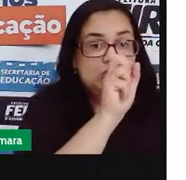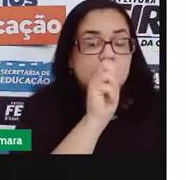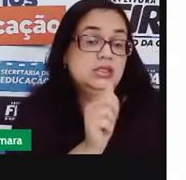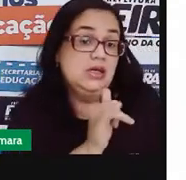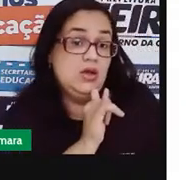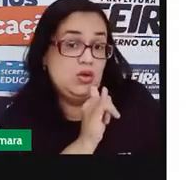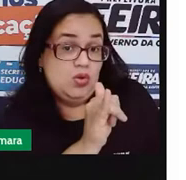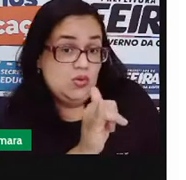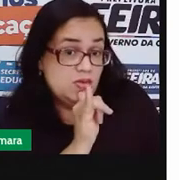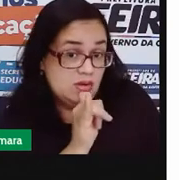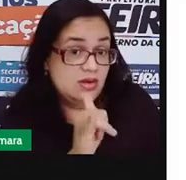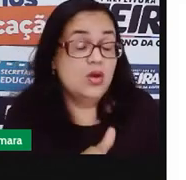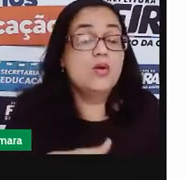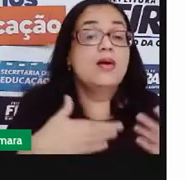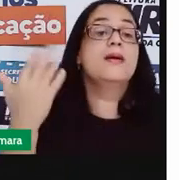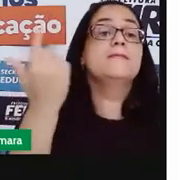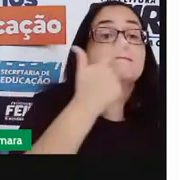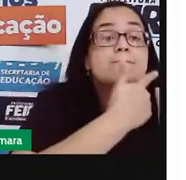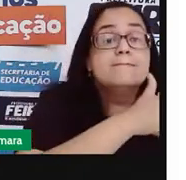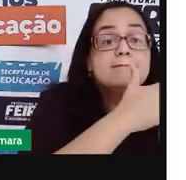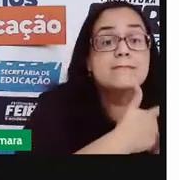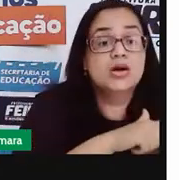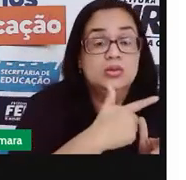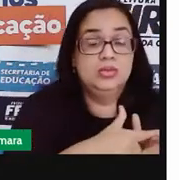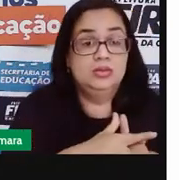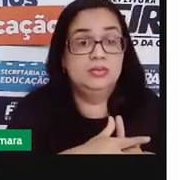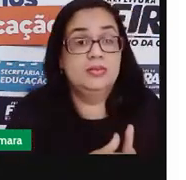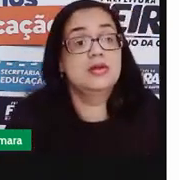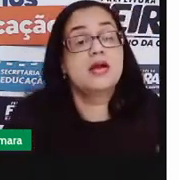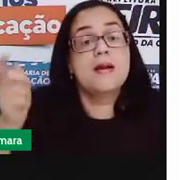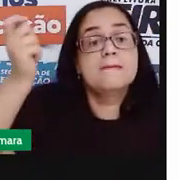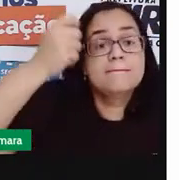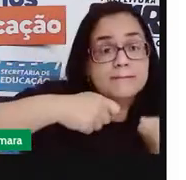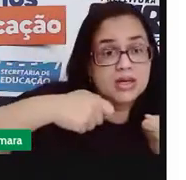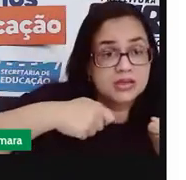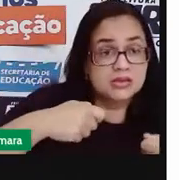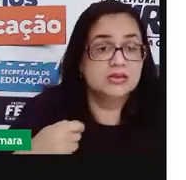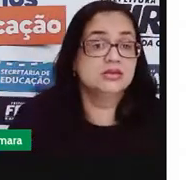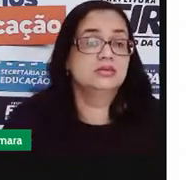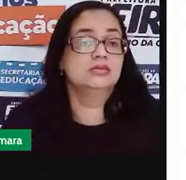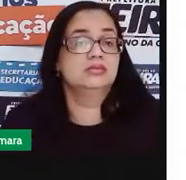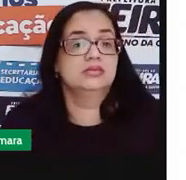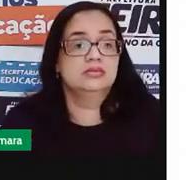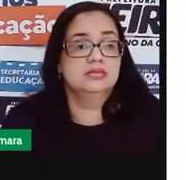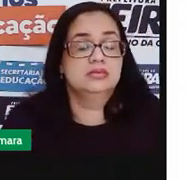para solucionar um problema. Eles precisavam daquele serviço.